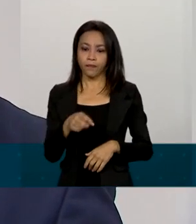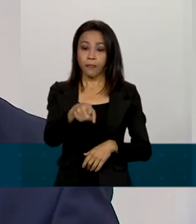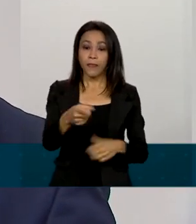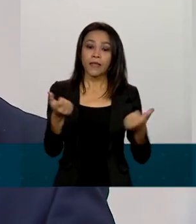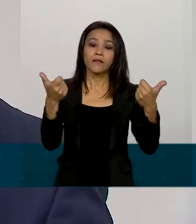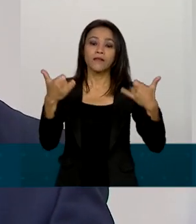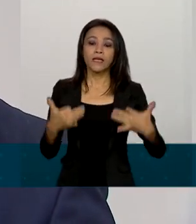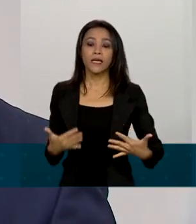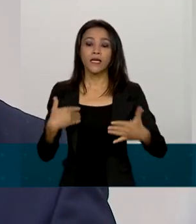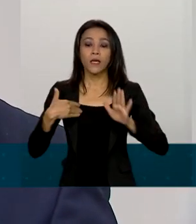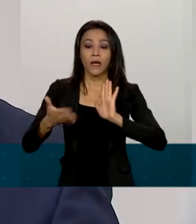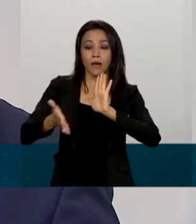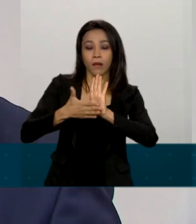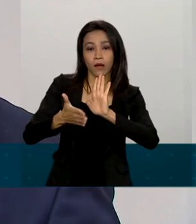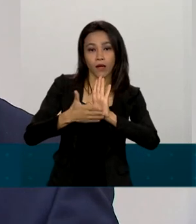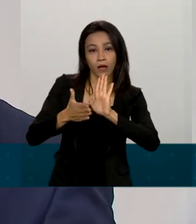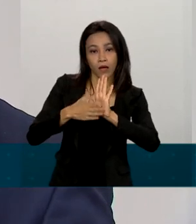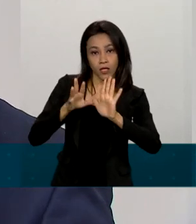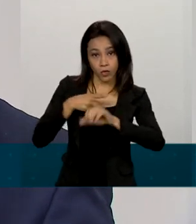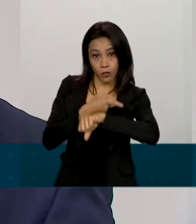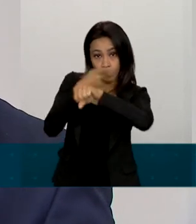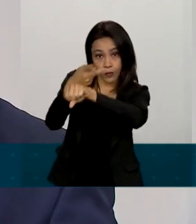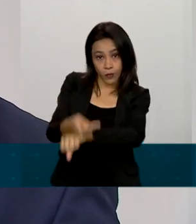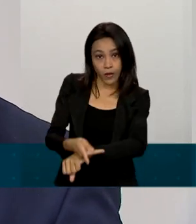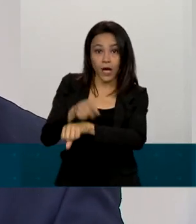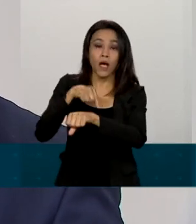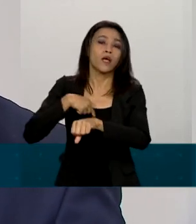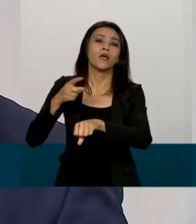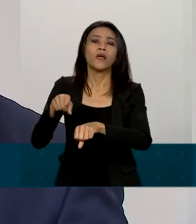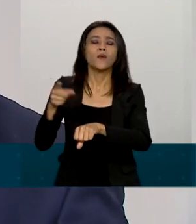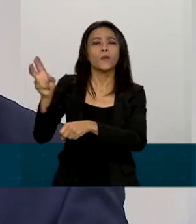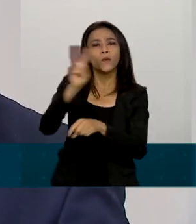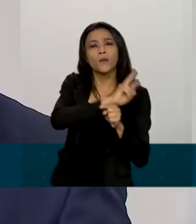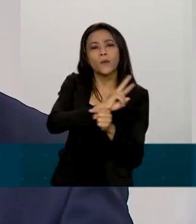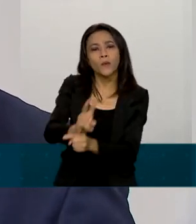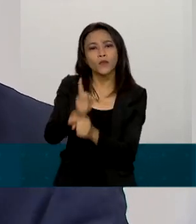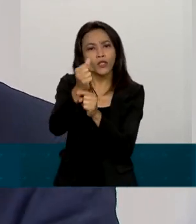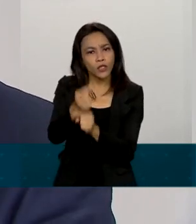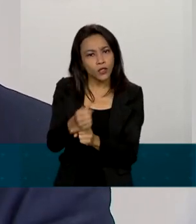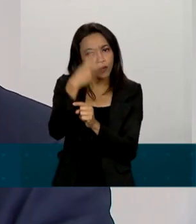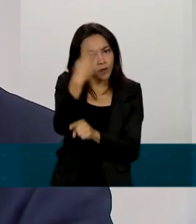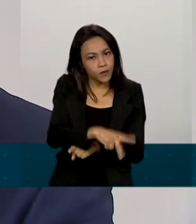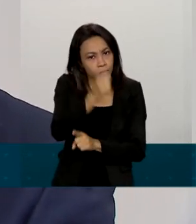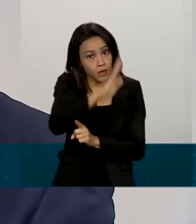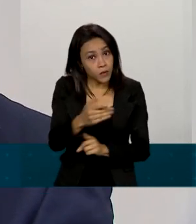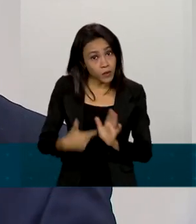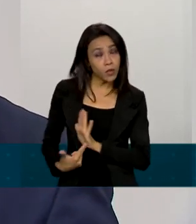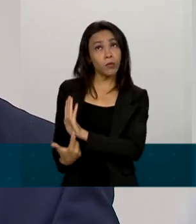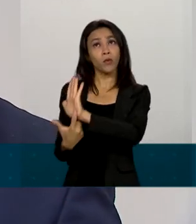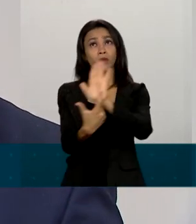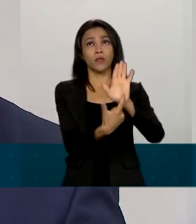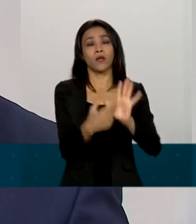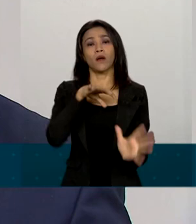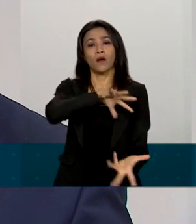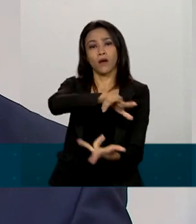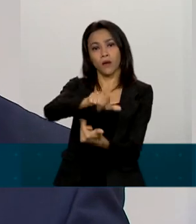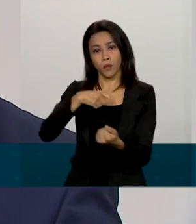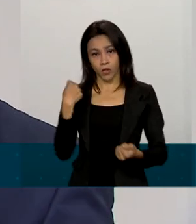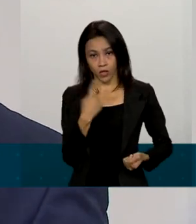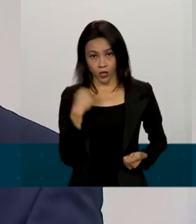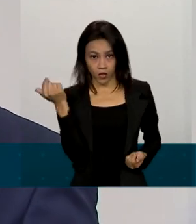essa proposta para buscar financiamento, para acelerar a renovação de frota no Brasil e mostrar ao mundo que a gente pode mais,